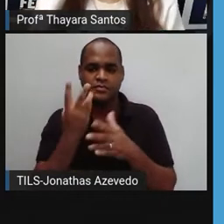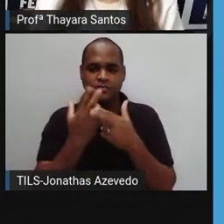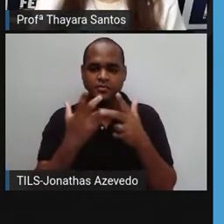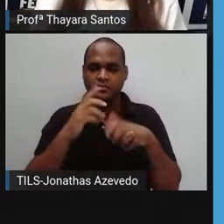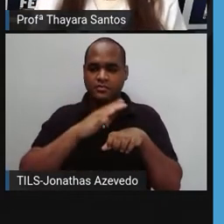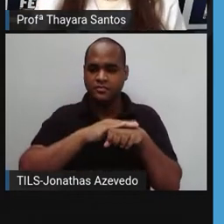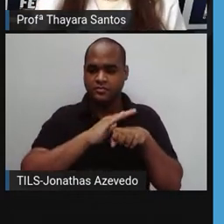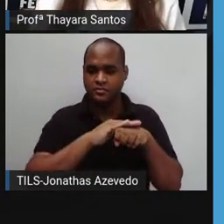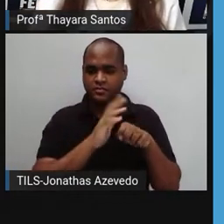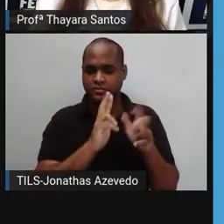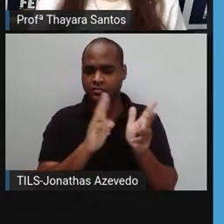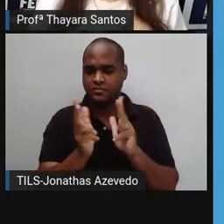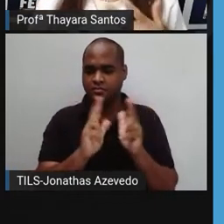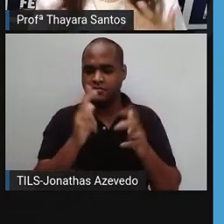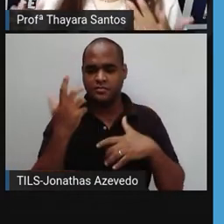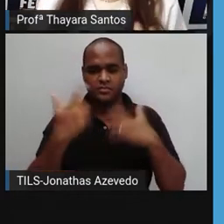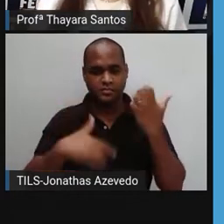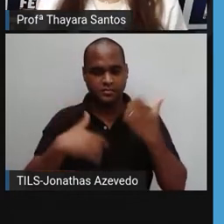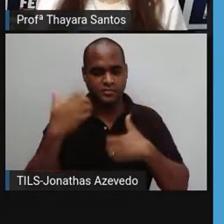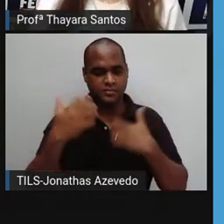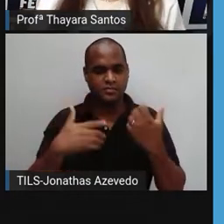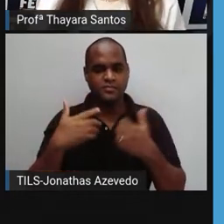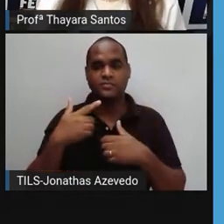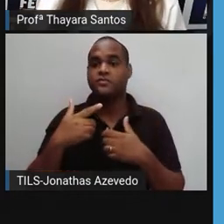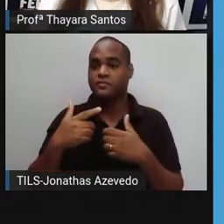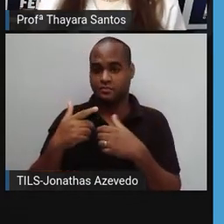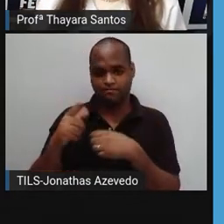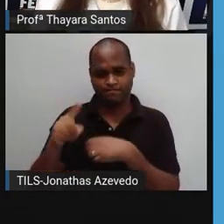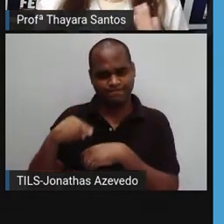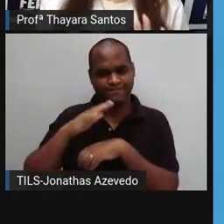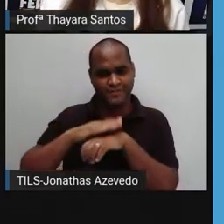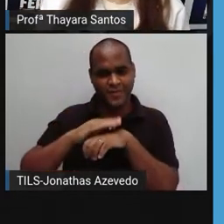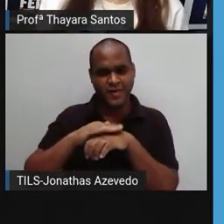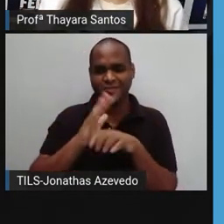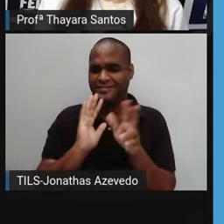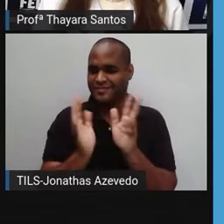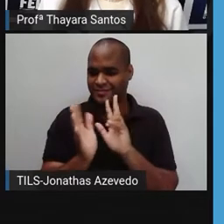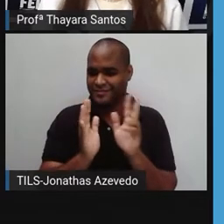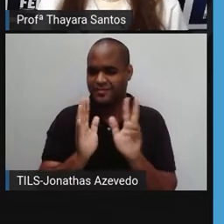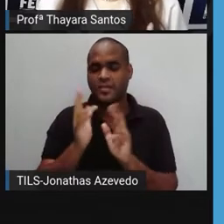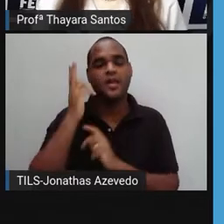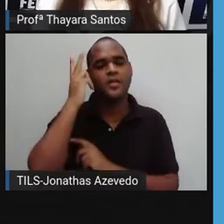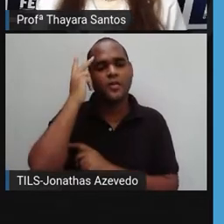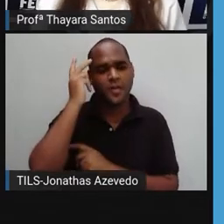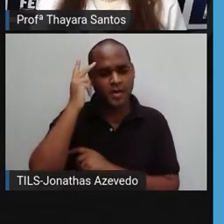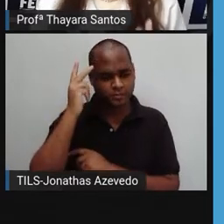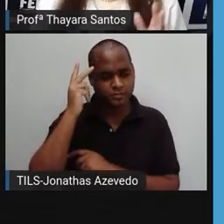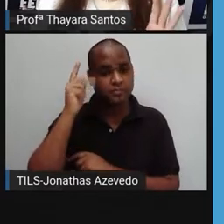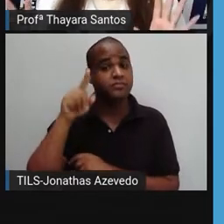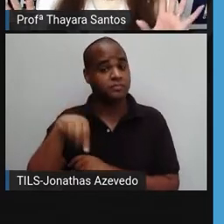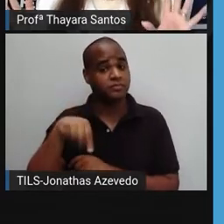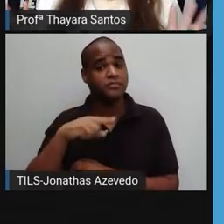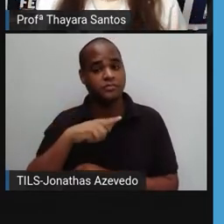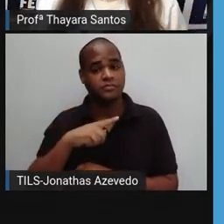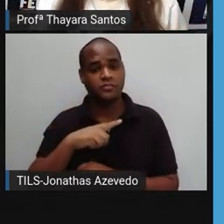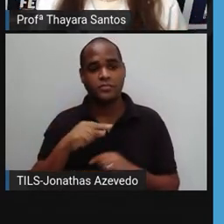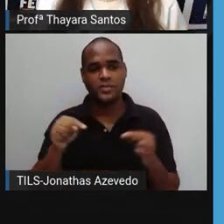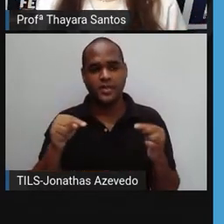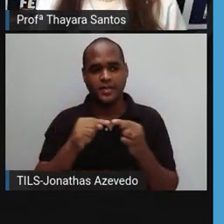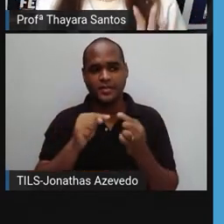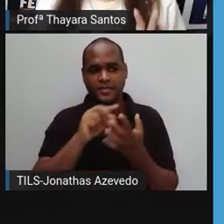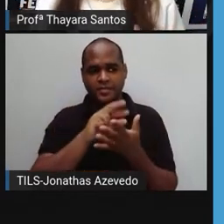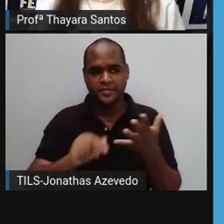mãos, né? E esses produtos manufaturados, eles são naturais. Então, isso quer dizer que produtos